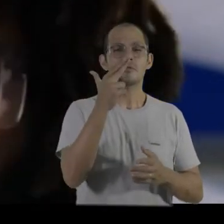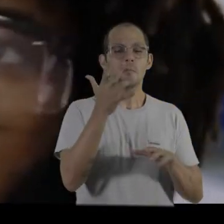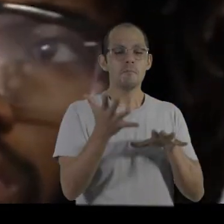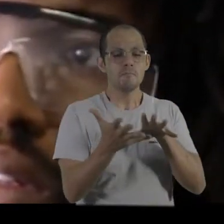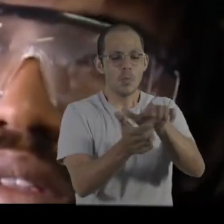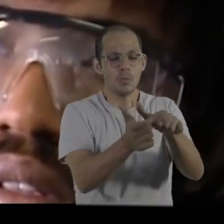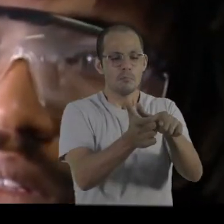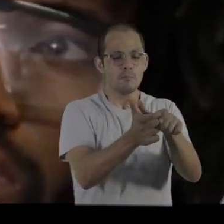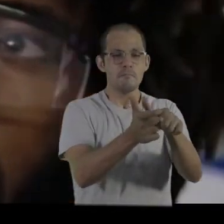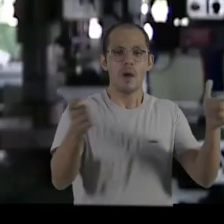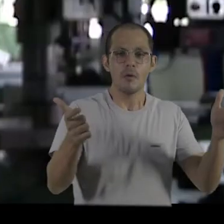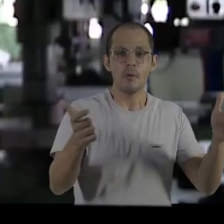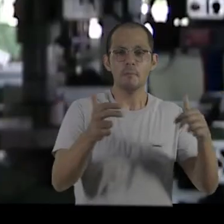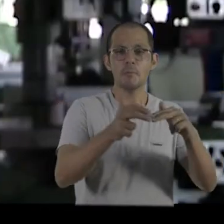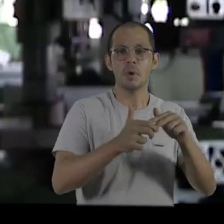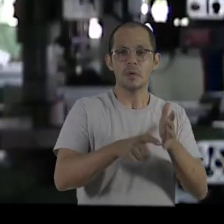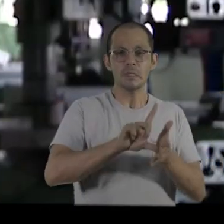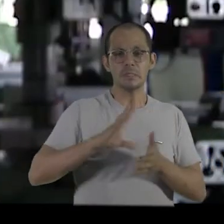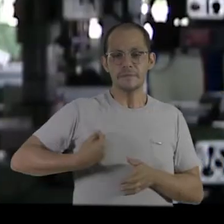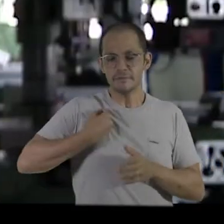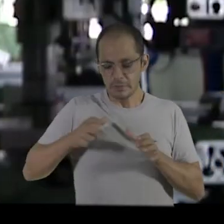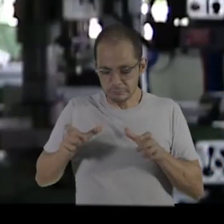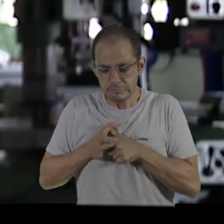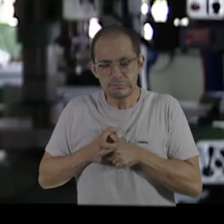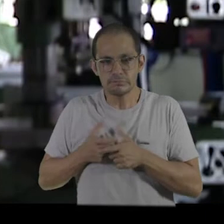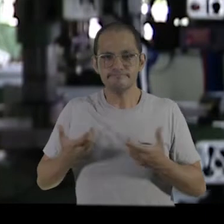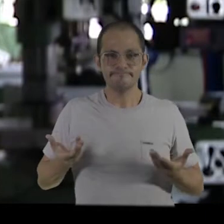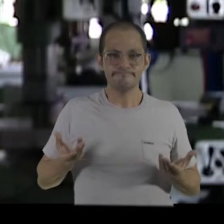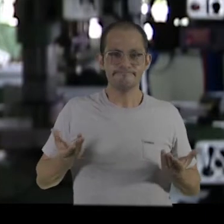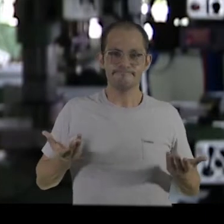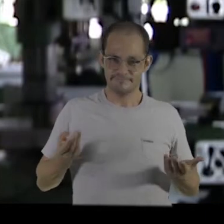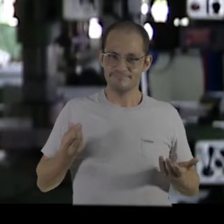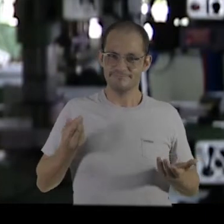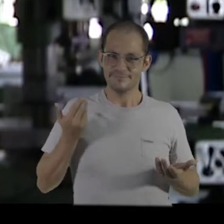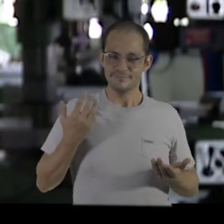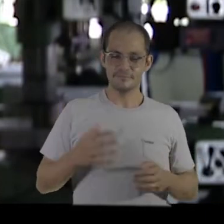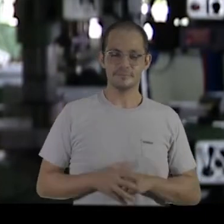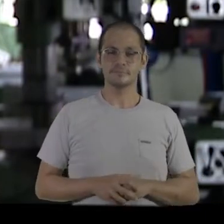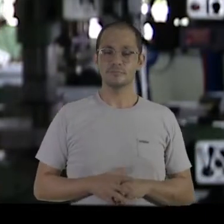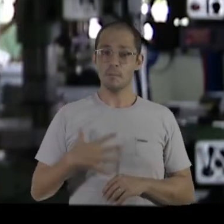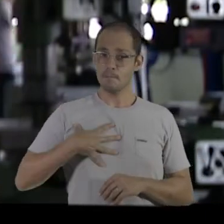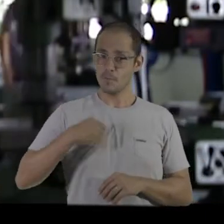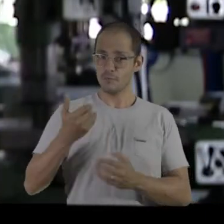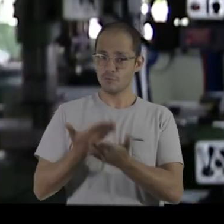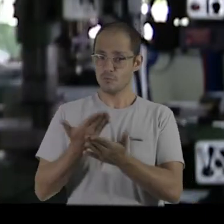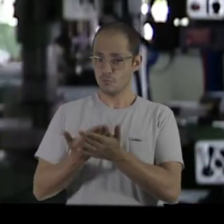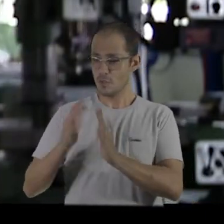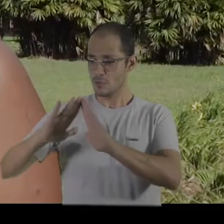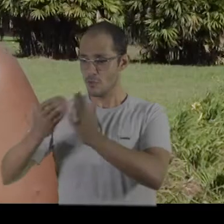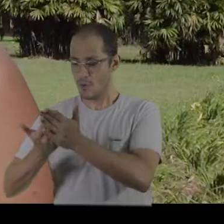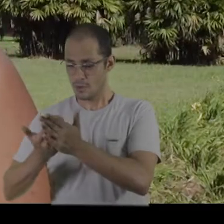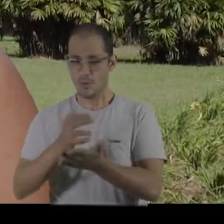acesso a um mundo que é muito maior, que é a bolha que muitas vezes a gente está acostumado a ter e viver dentro